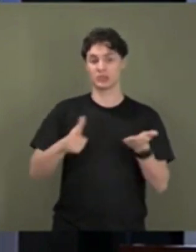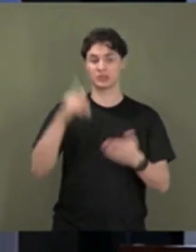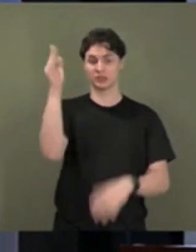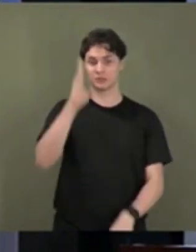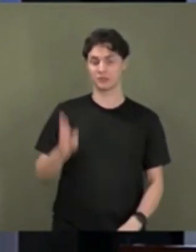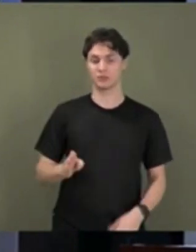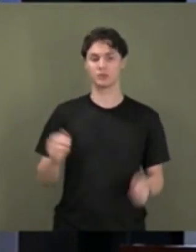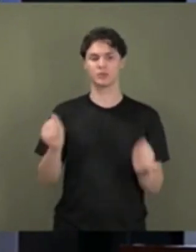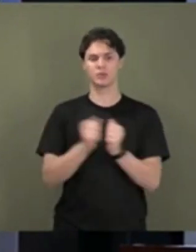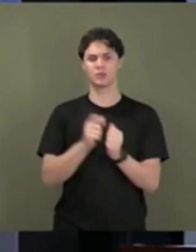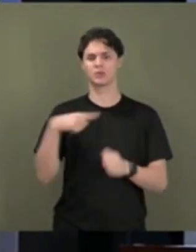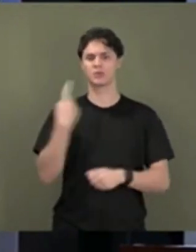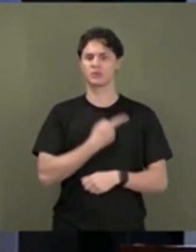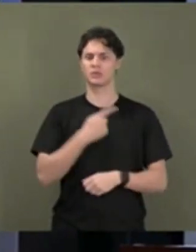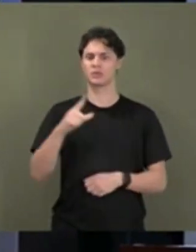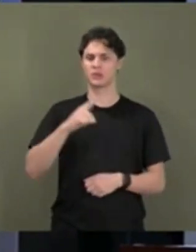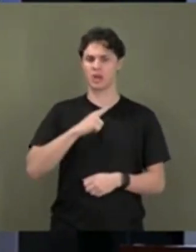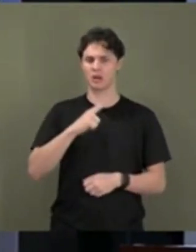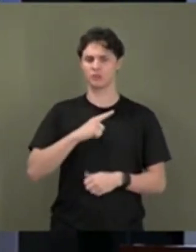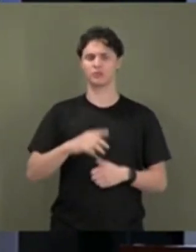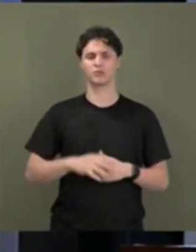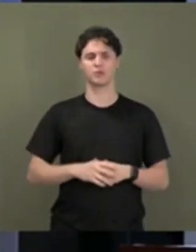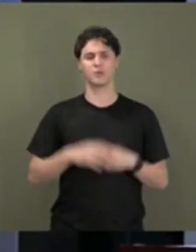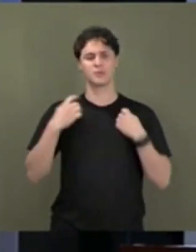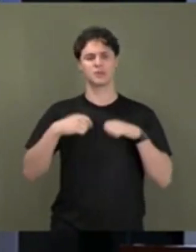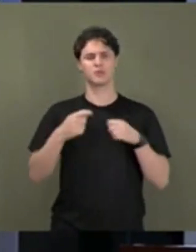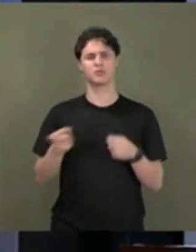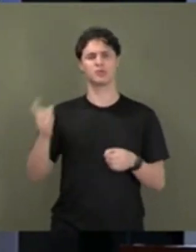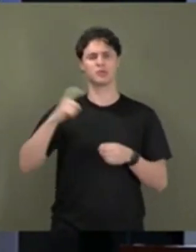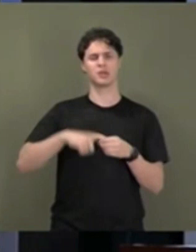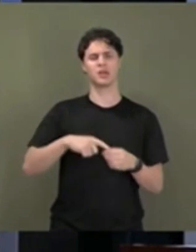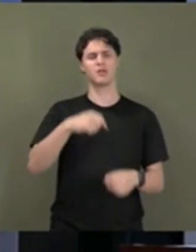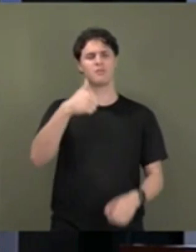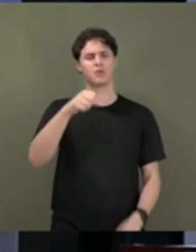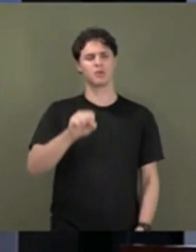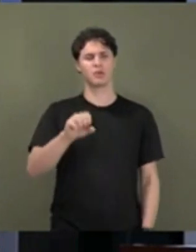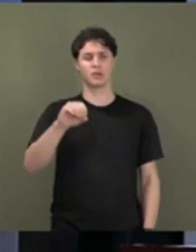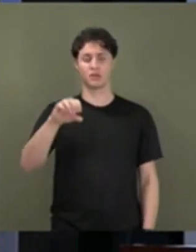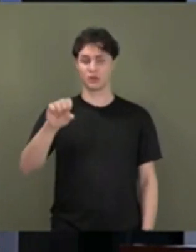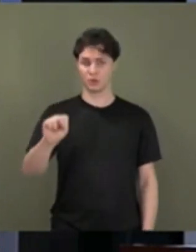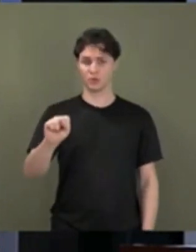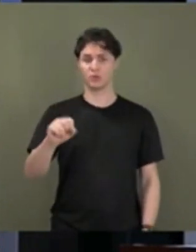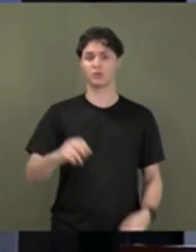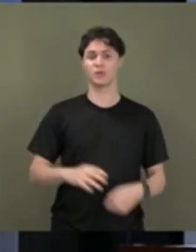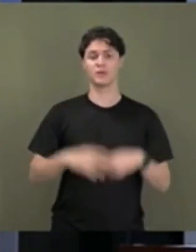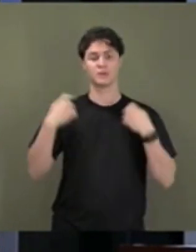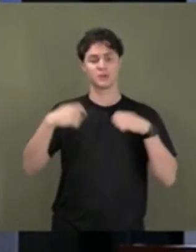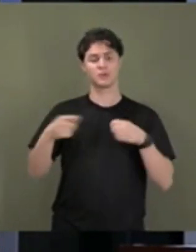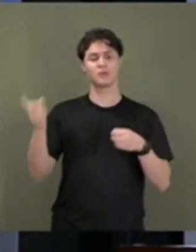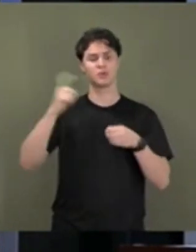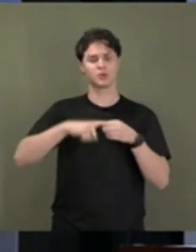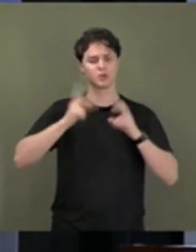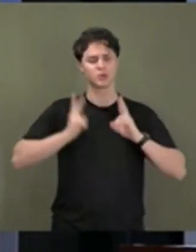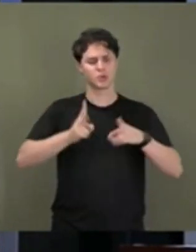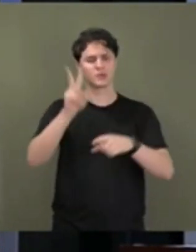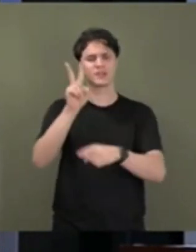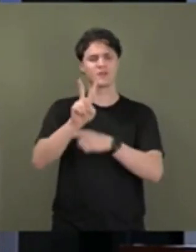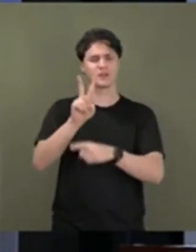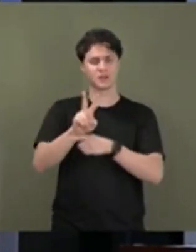que nós temos que voltar a 1808 e continuar defendendo